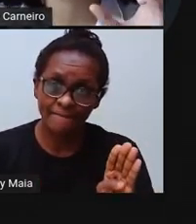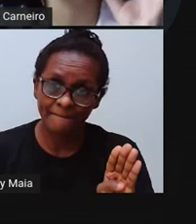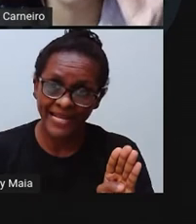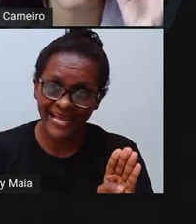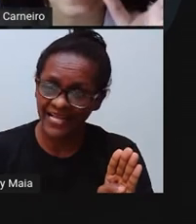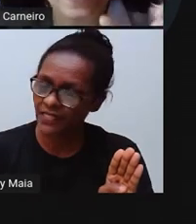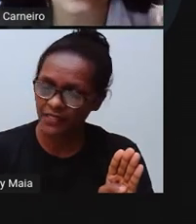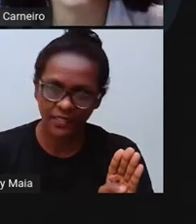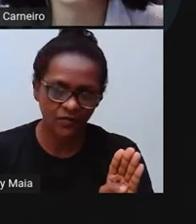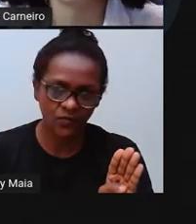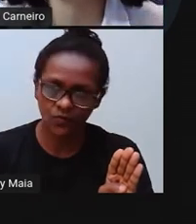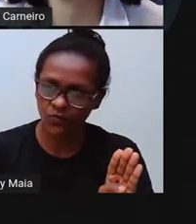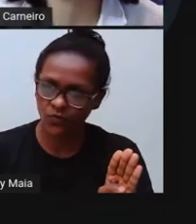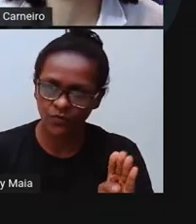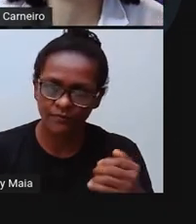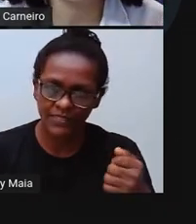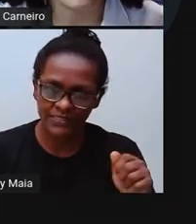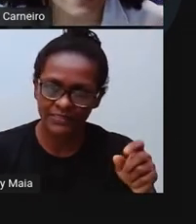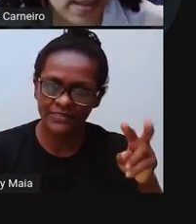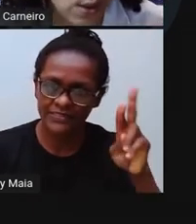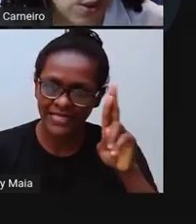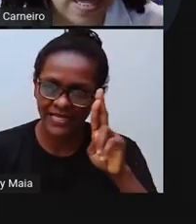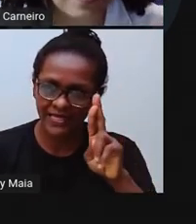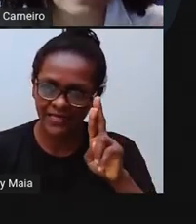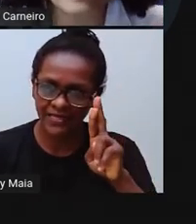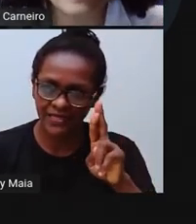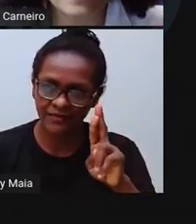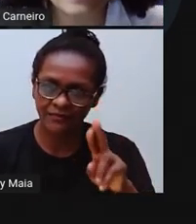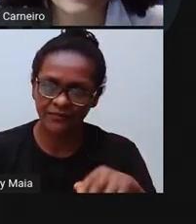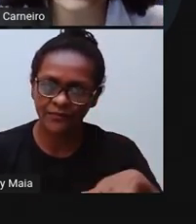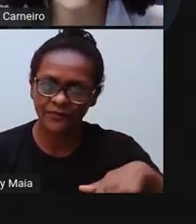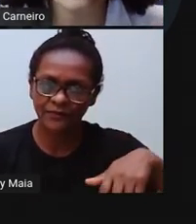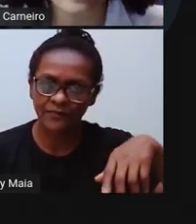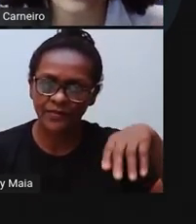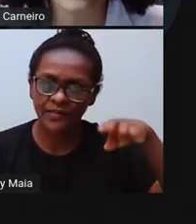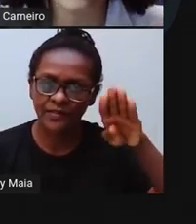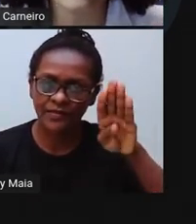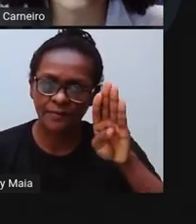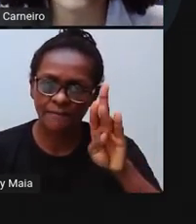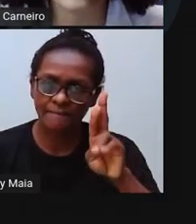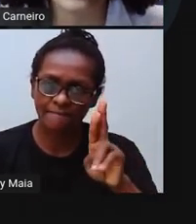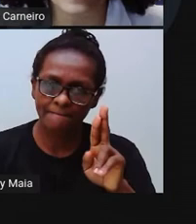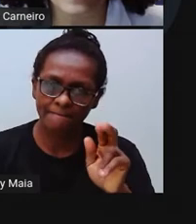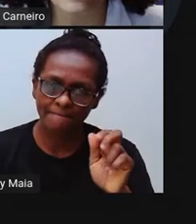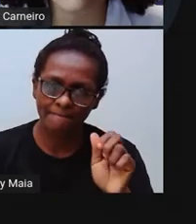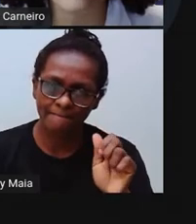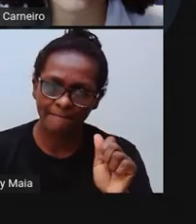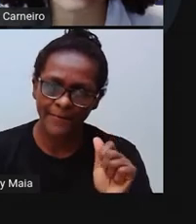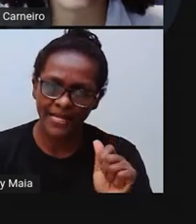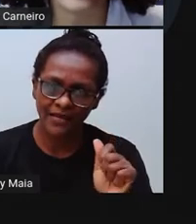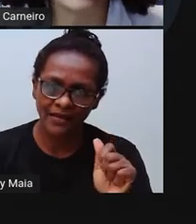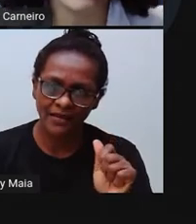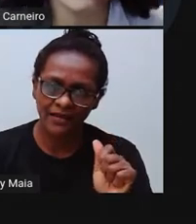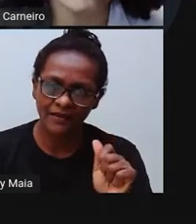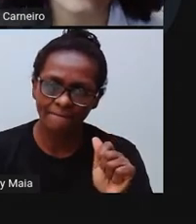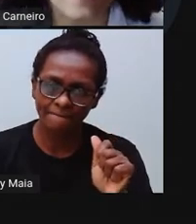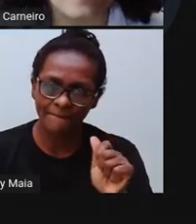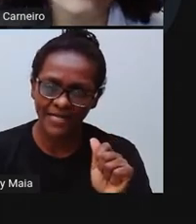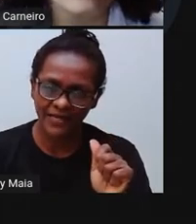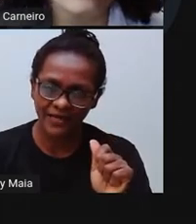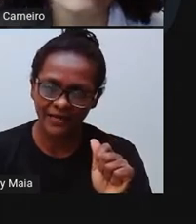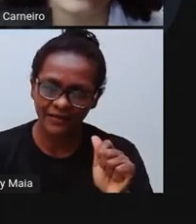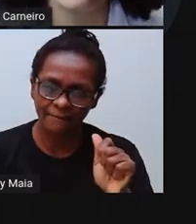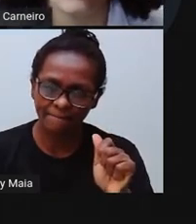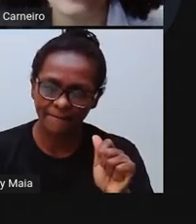o som do brá, eu tenho que escrever a letra B, a letrinha Rê e o A, ó. Quebra. Ó, o